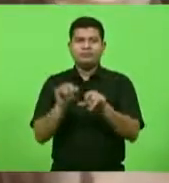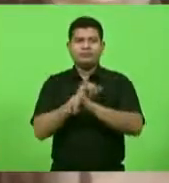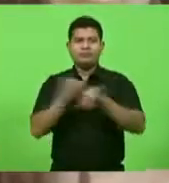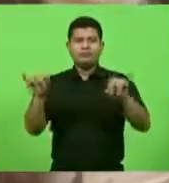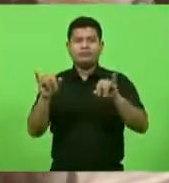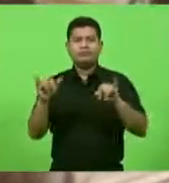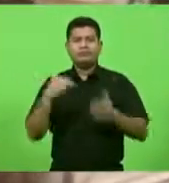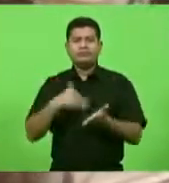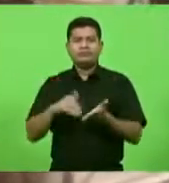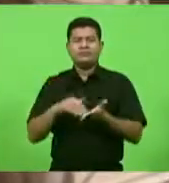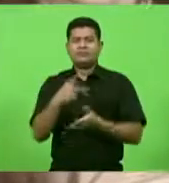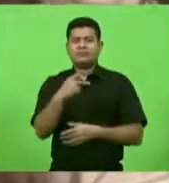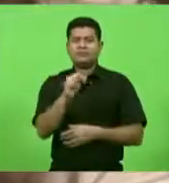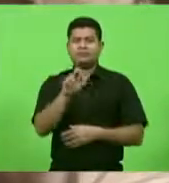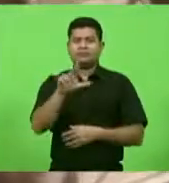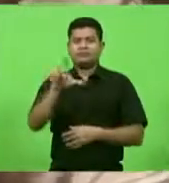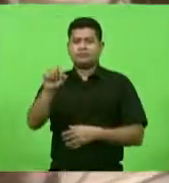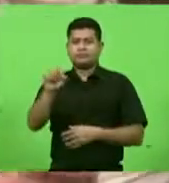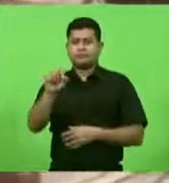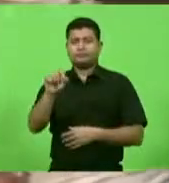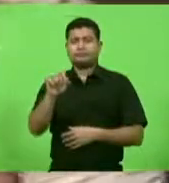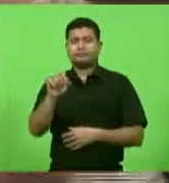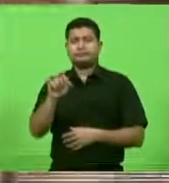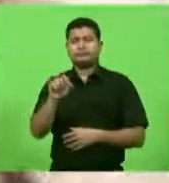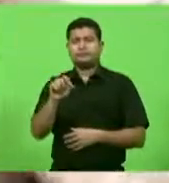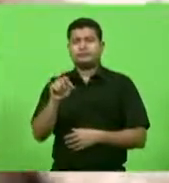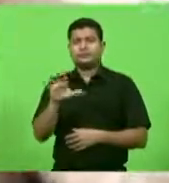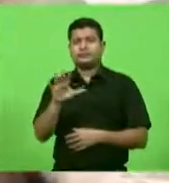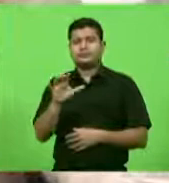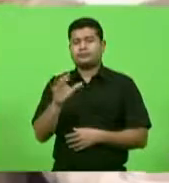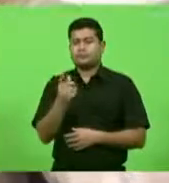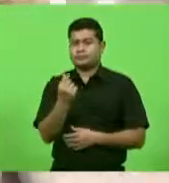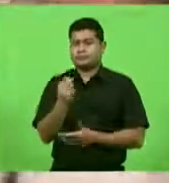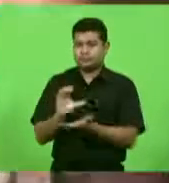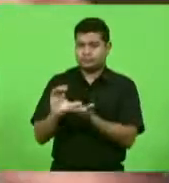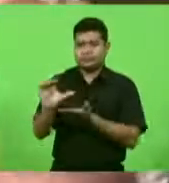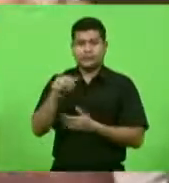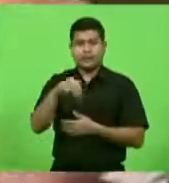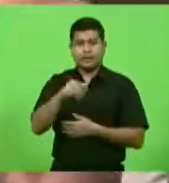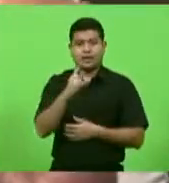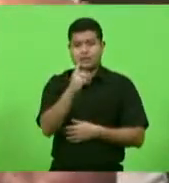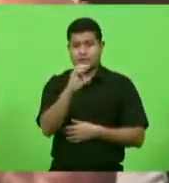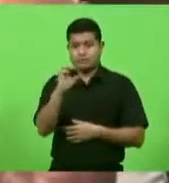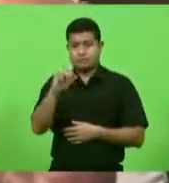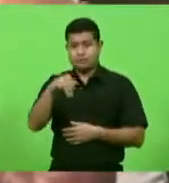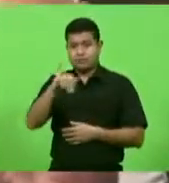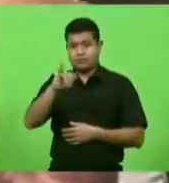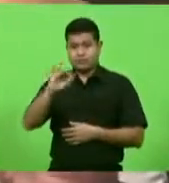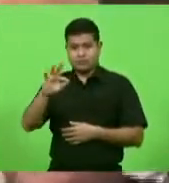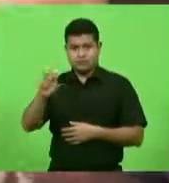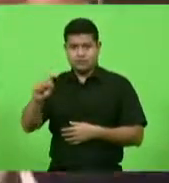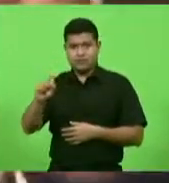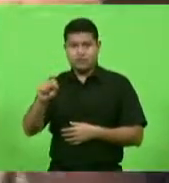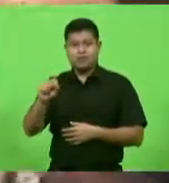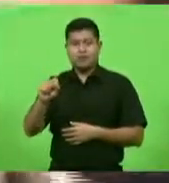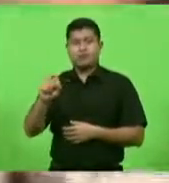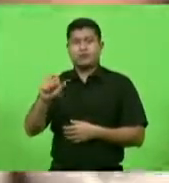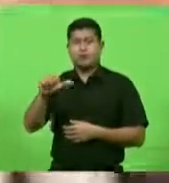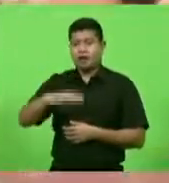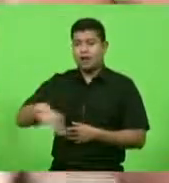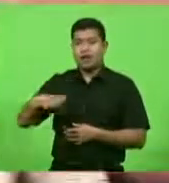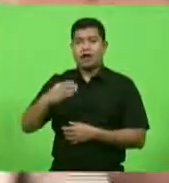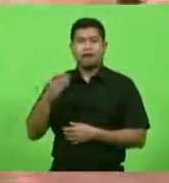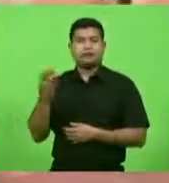um investimento aproximado de 100 milhões de reais para a assistência social senhor presidente